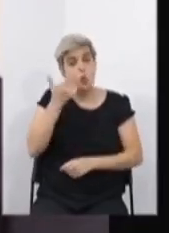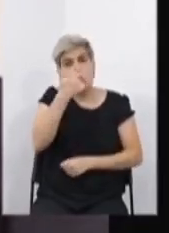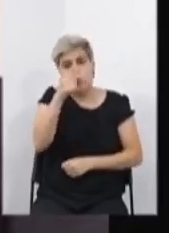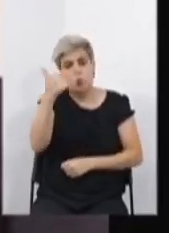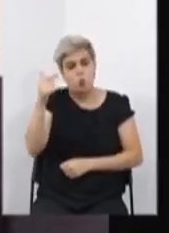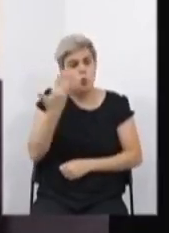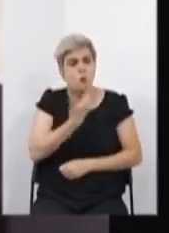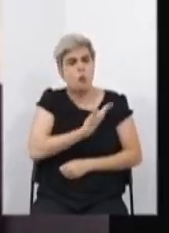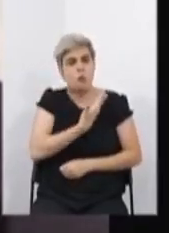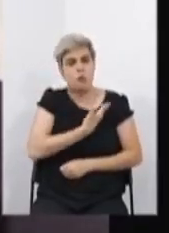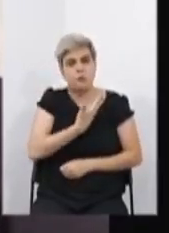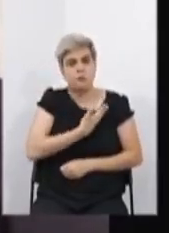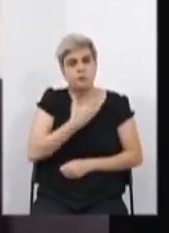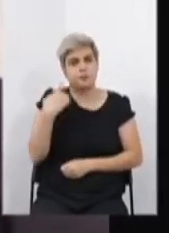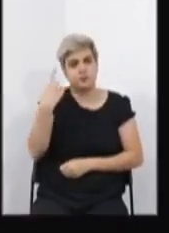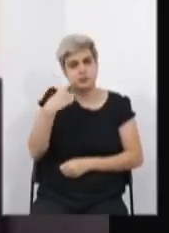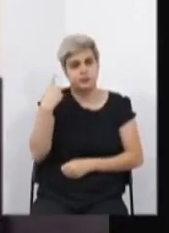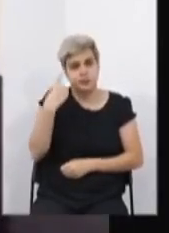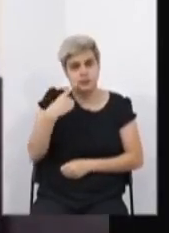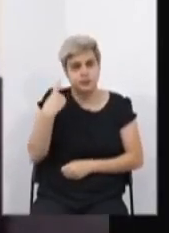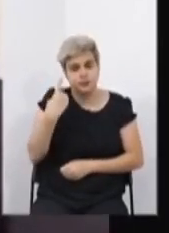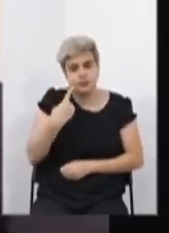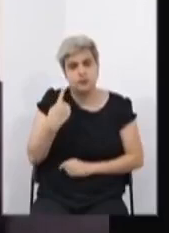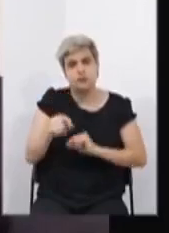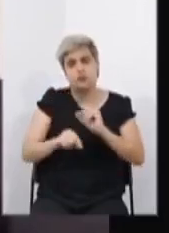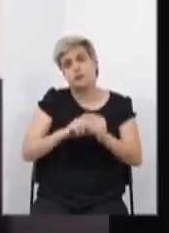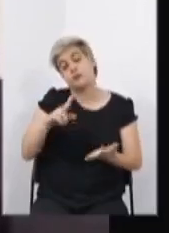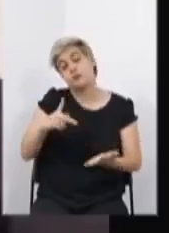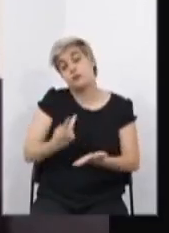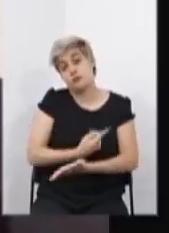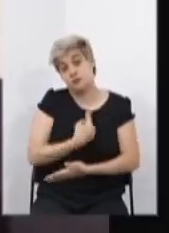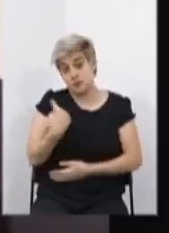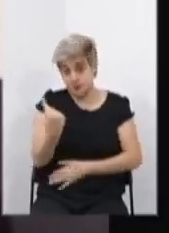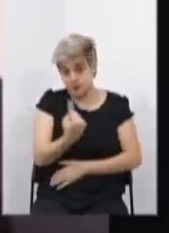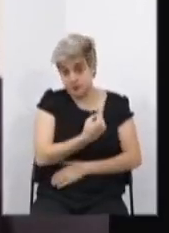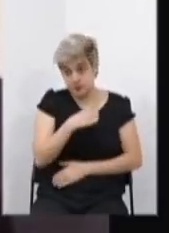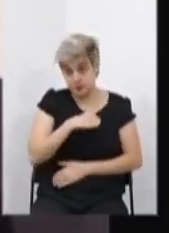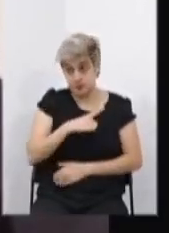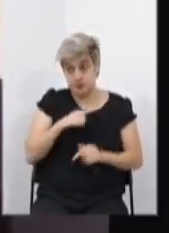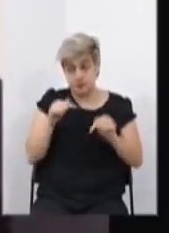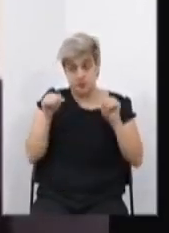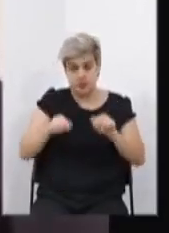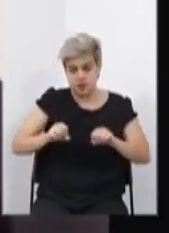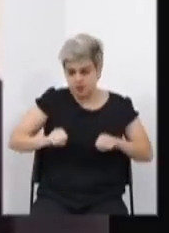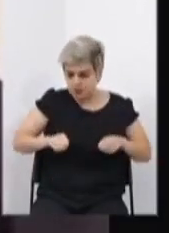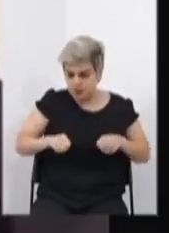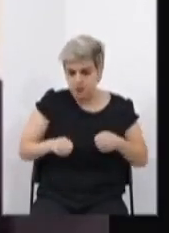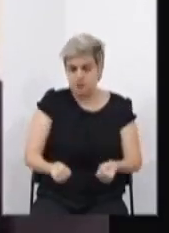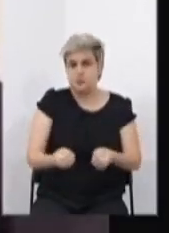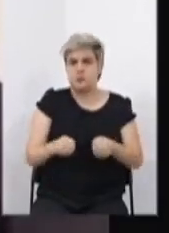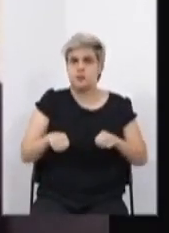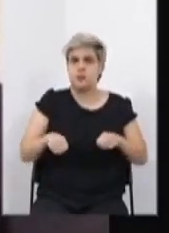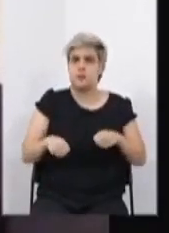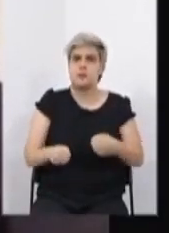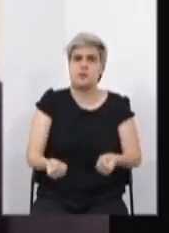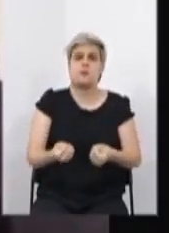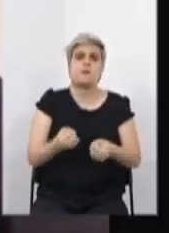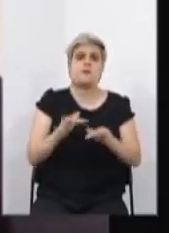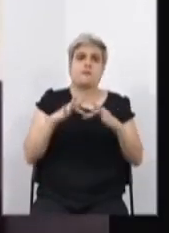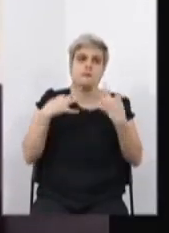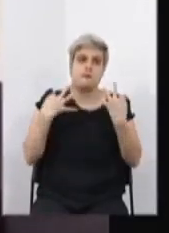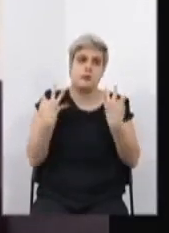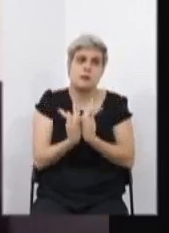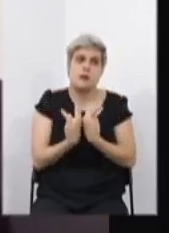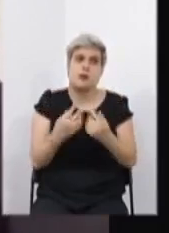colegas para o ano que virá. E nós estaremos aqui nos protegendo, protegendo nossos pares e